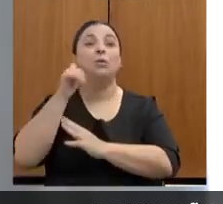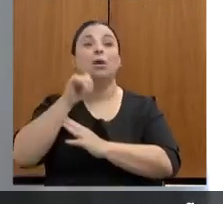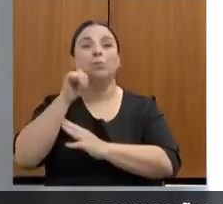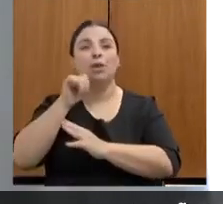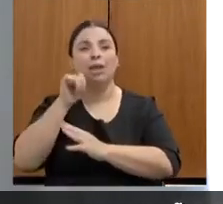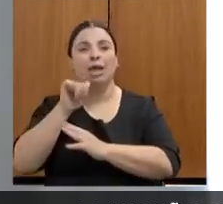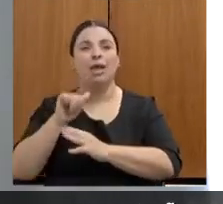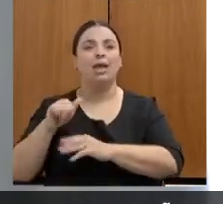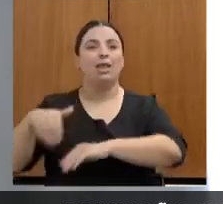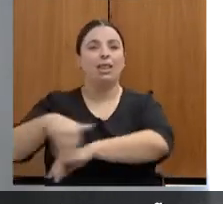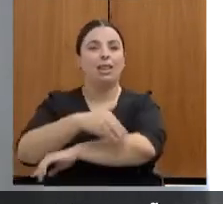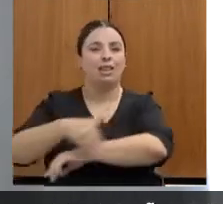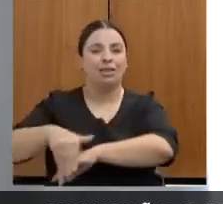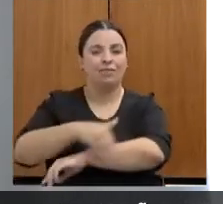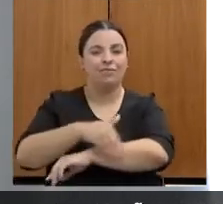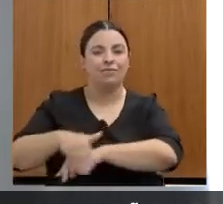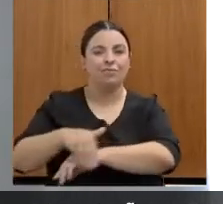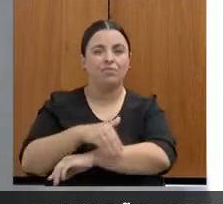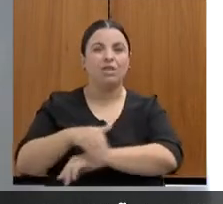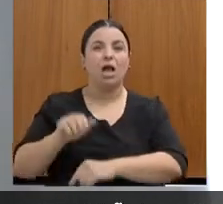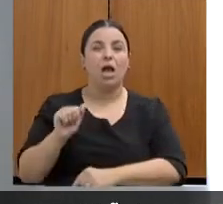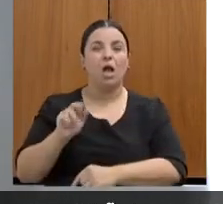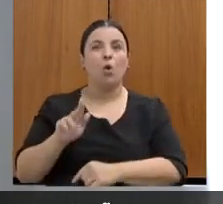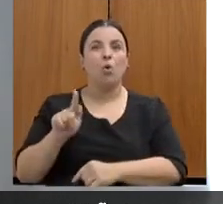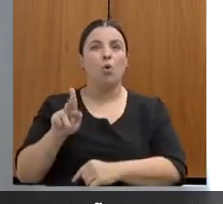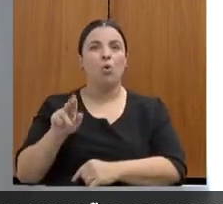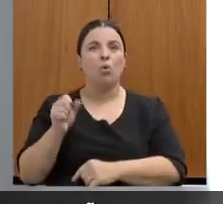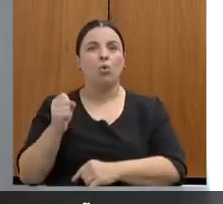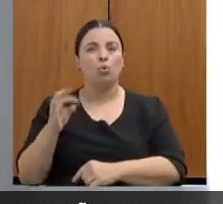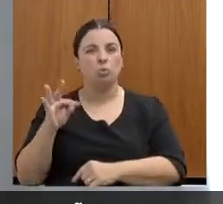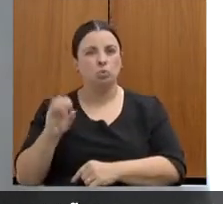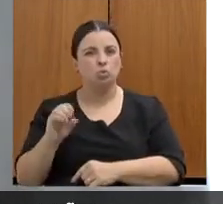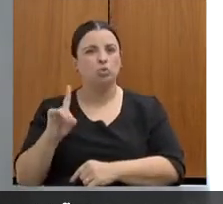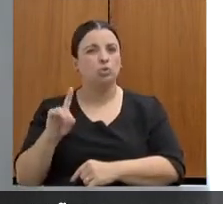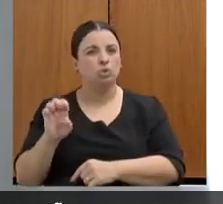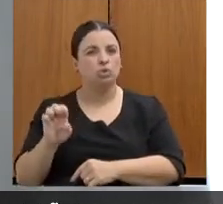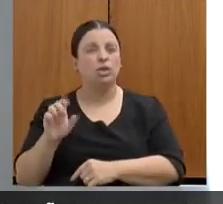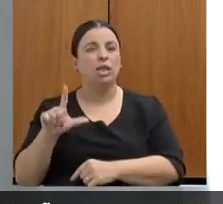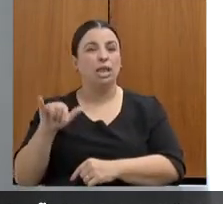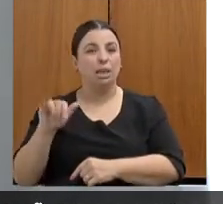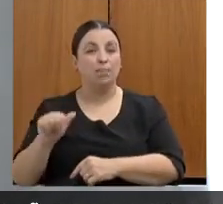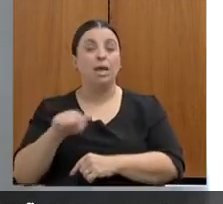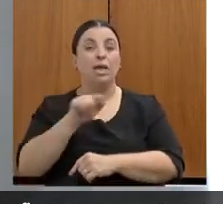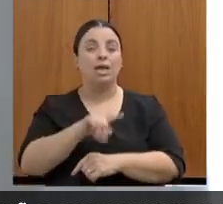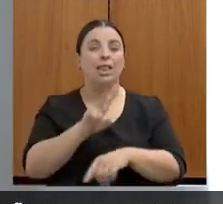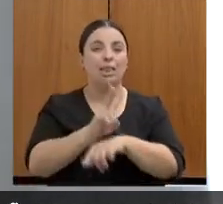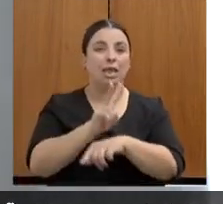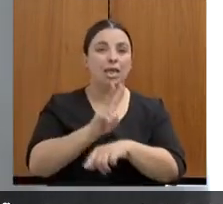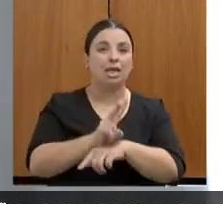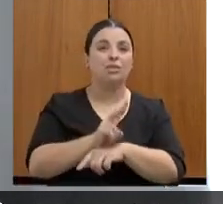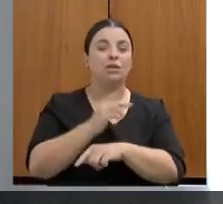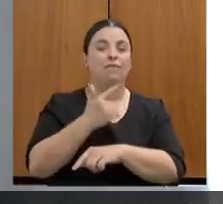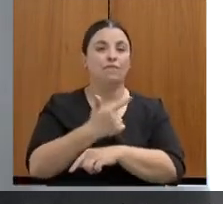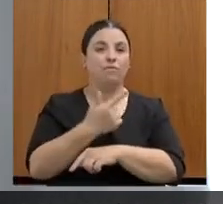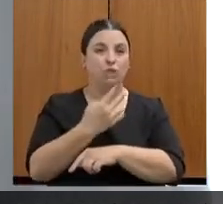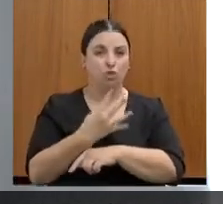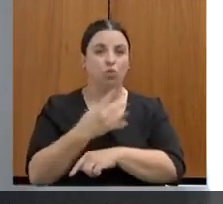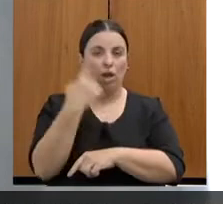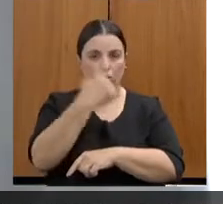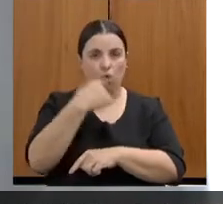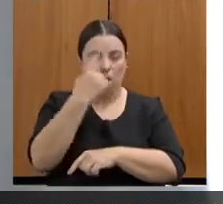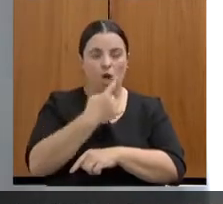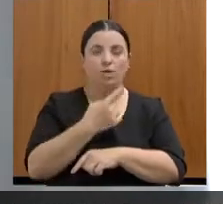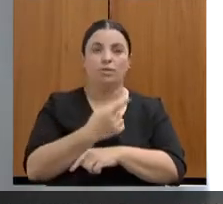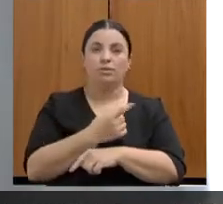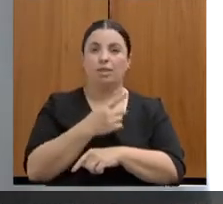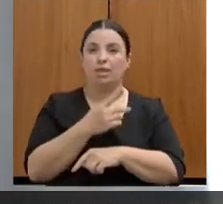plantão e as delegacias de expediente funcionam na Avenida Parcena, 288. E em que pese não